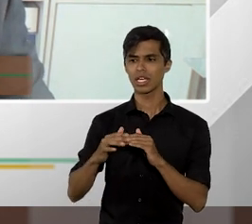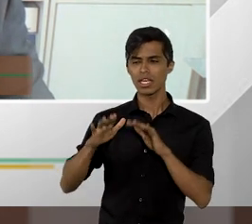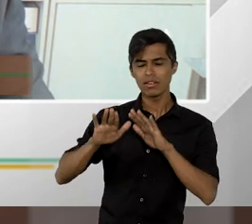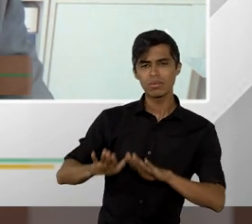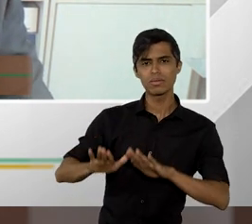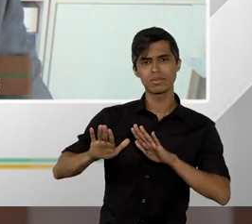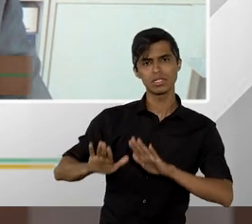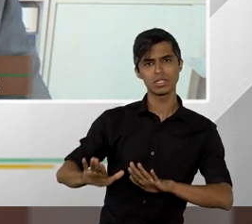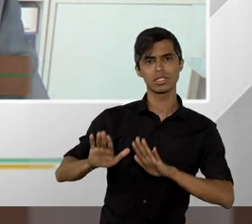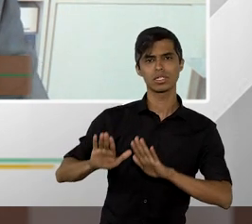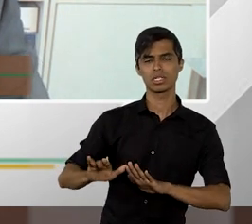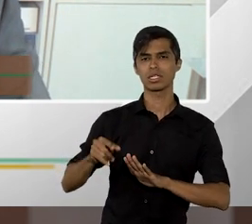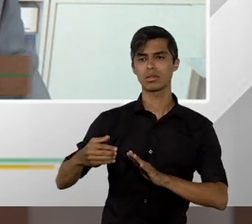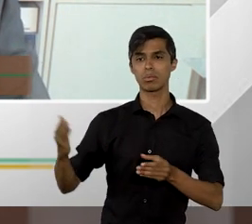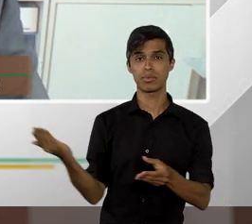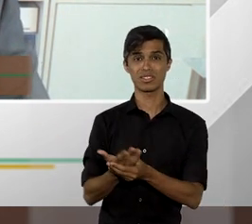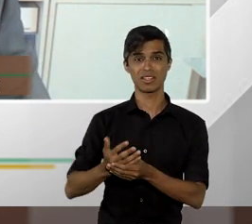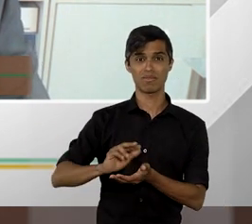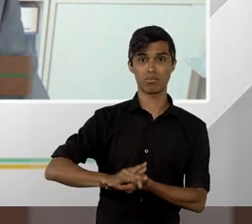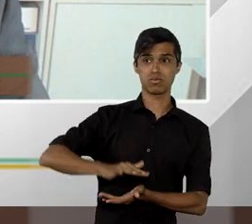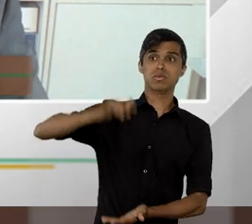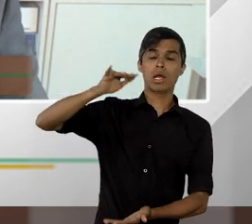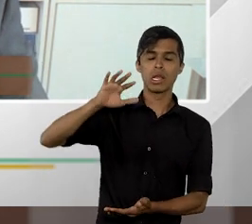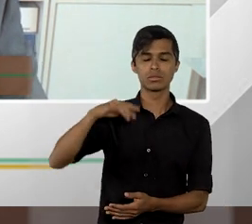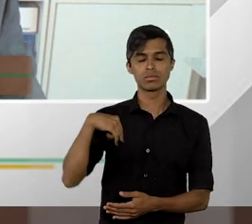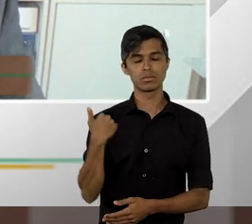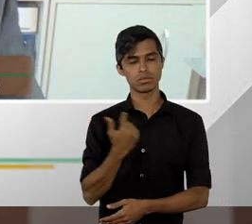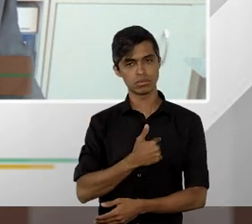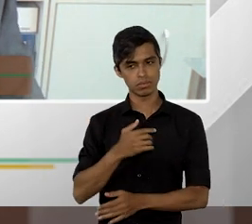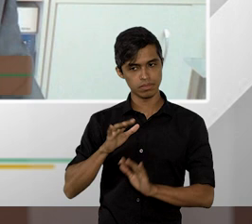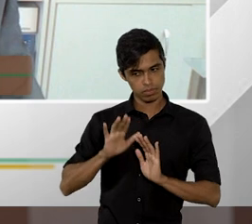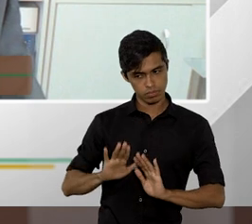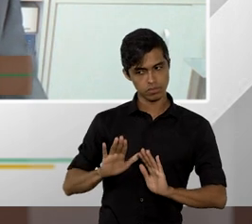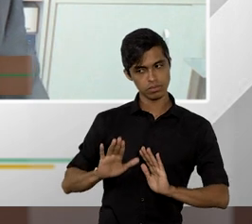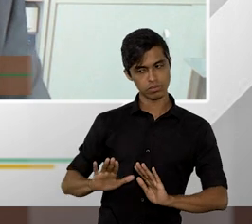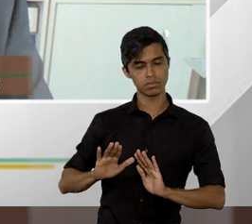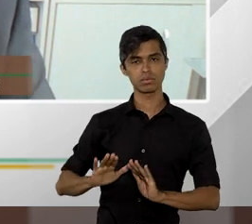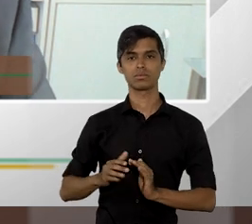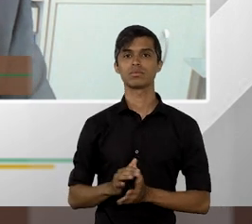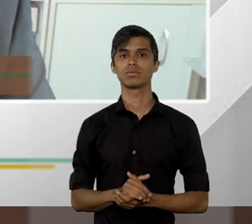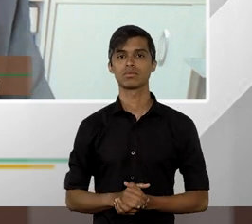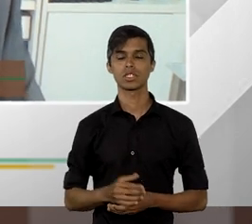de processos e a forma como nós vamos lidar com esses processos.